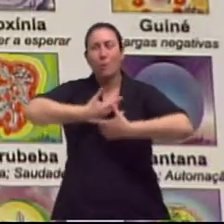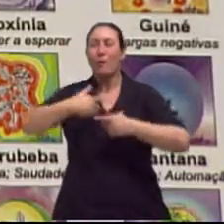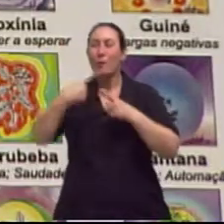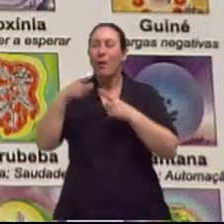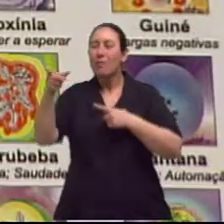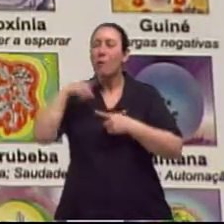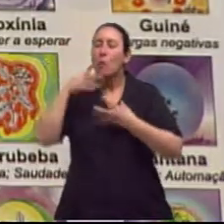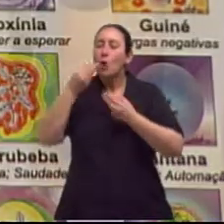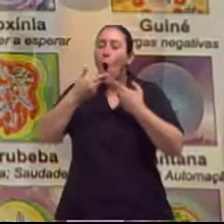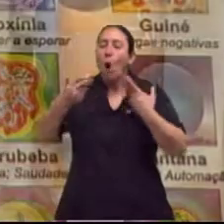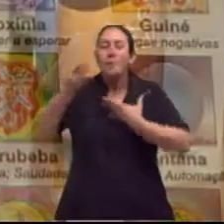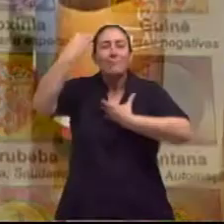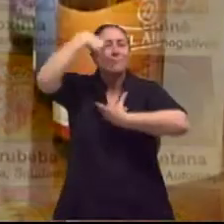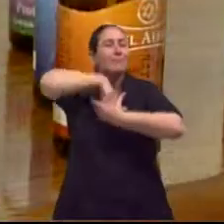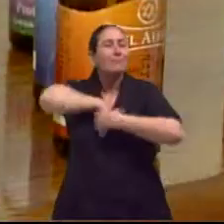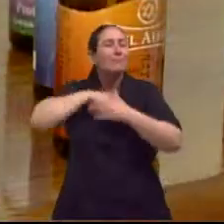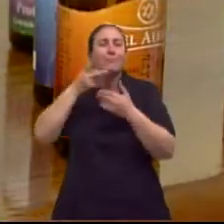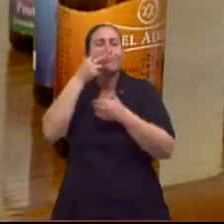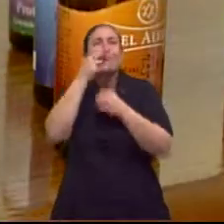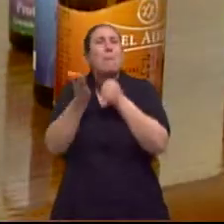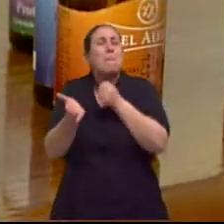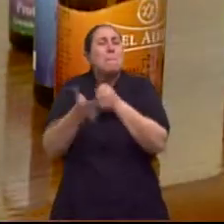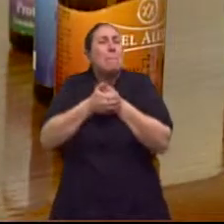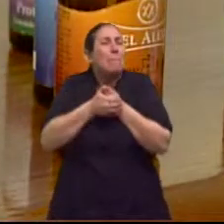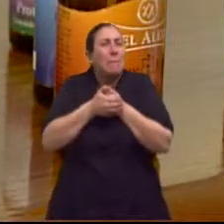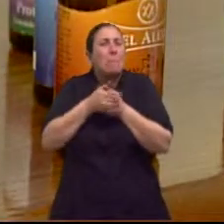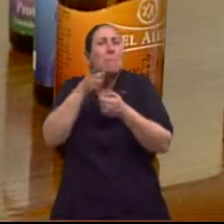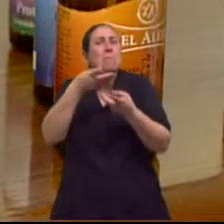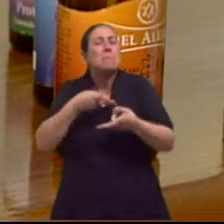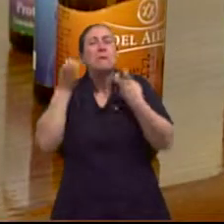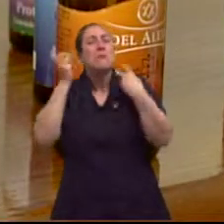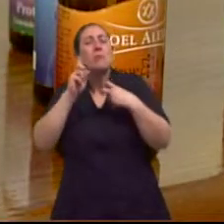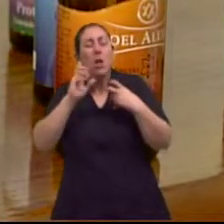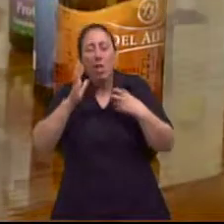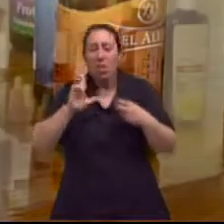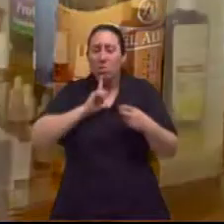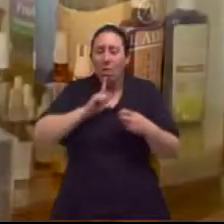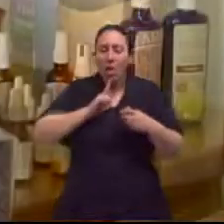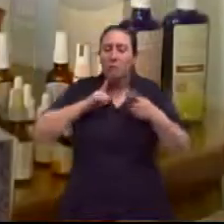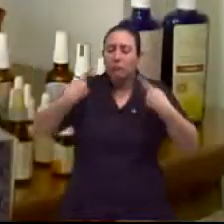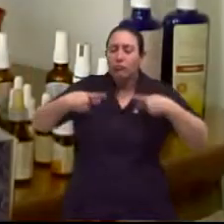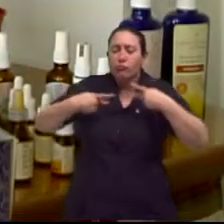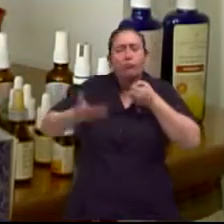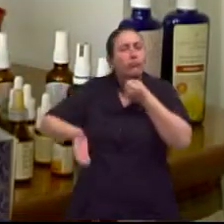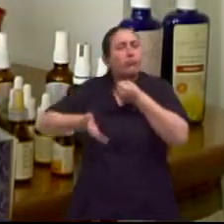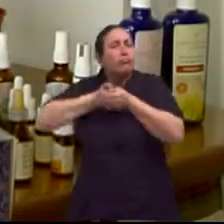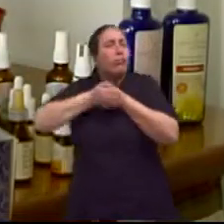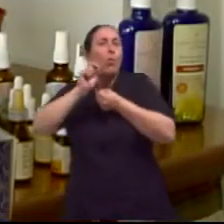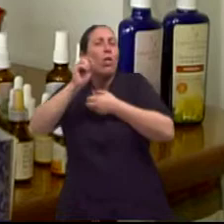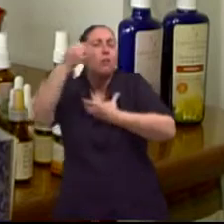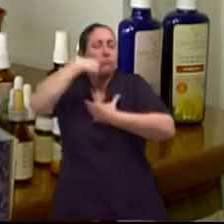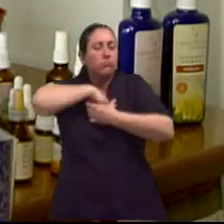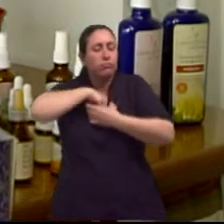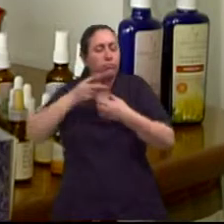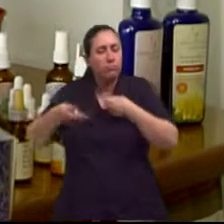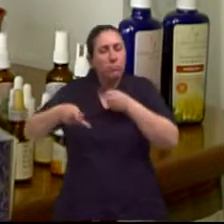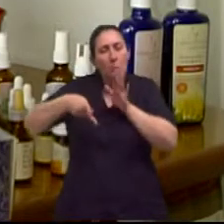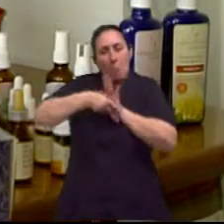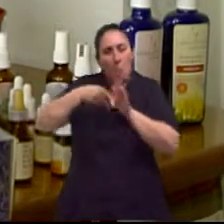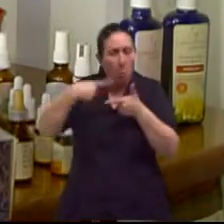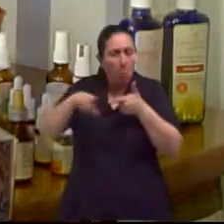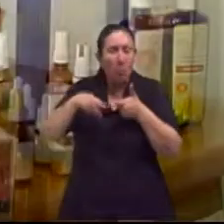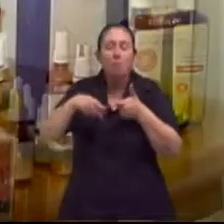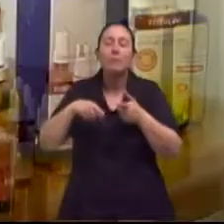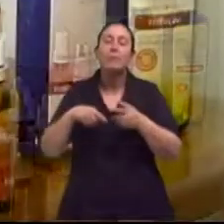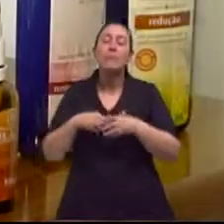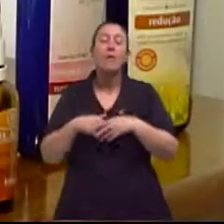muito bloqueadas, que às vezes nem mesmo a própria pessoa tem conhecimento de por que está ali. Aí,